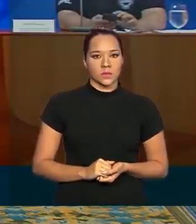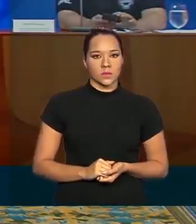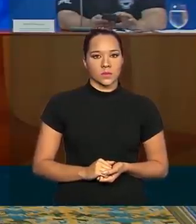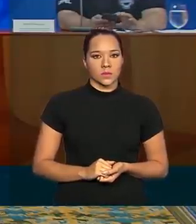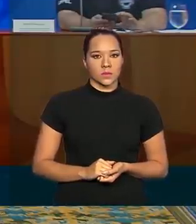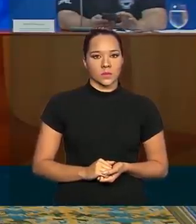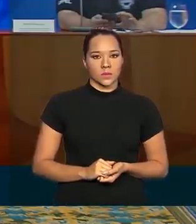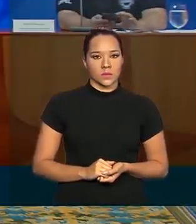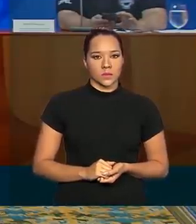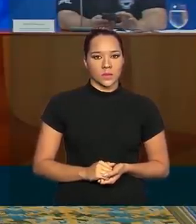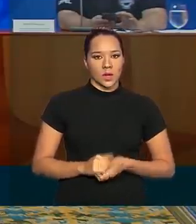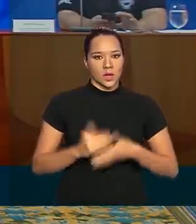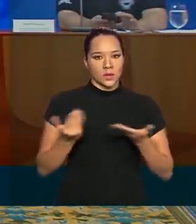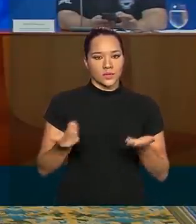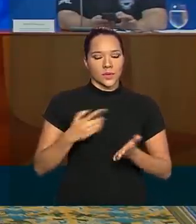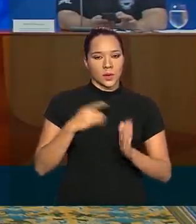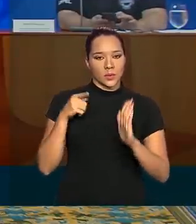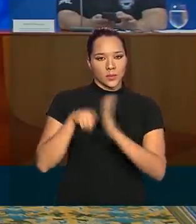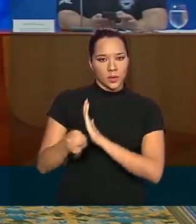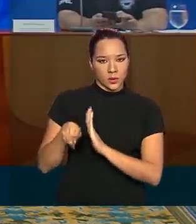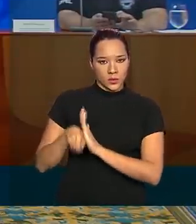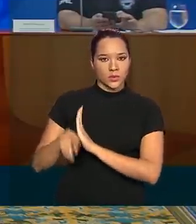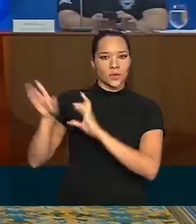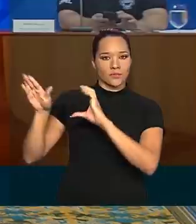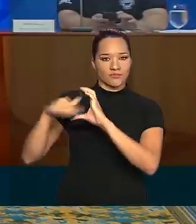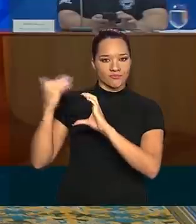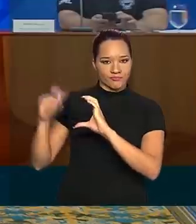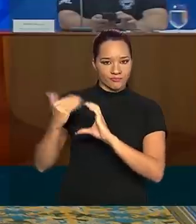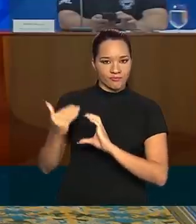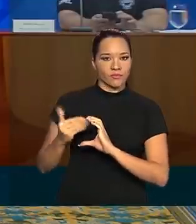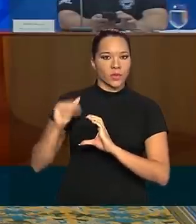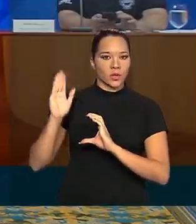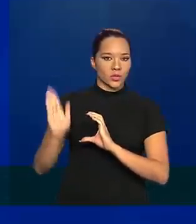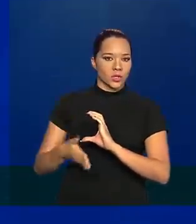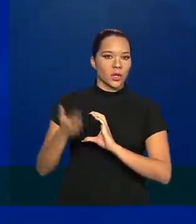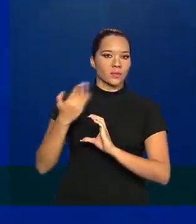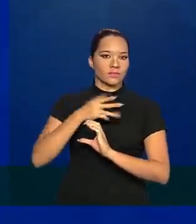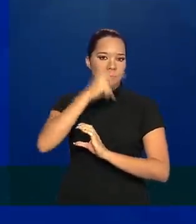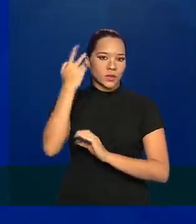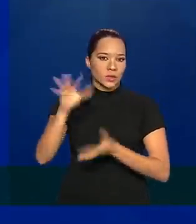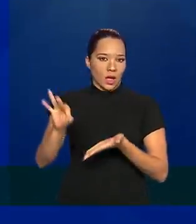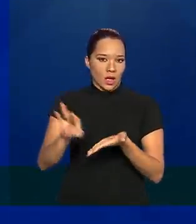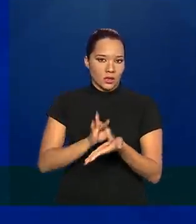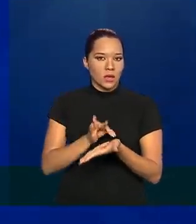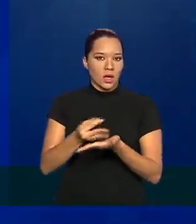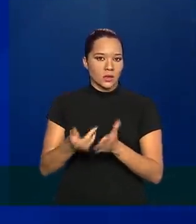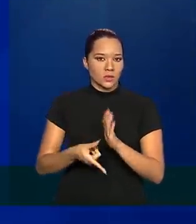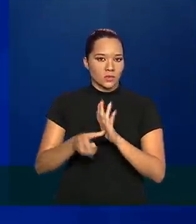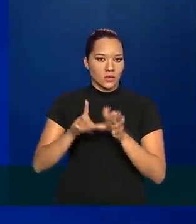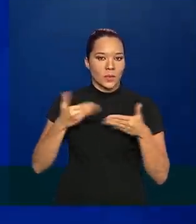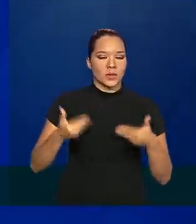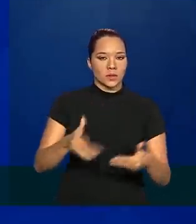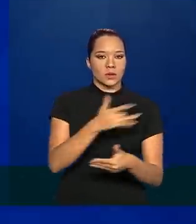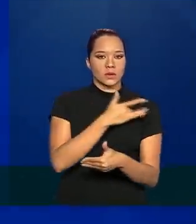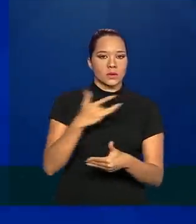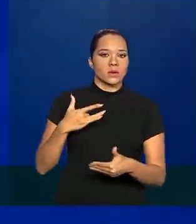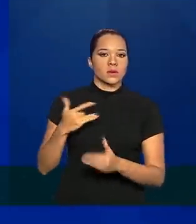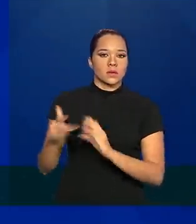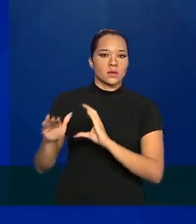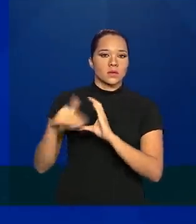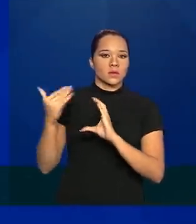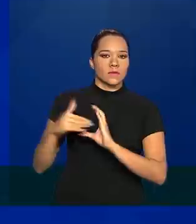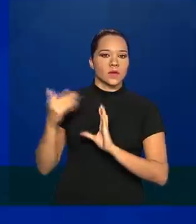Nós temos perguntas encaminhadas pelos jornalistas, que são previamente cadastrados no Ministério da Saúde. Eles encaminham